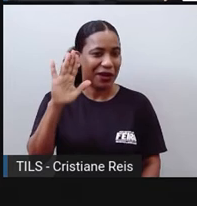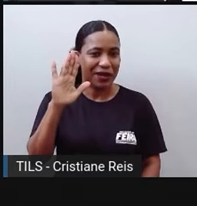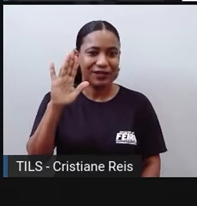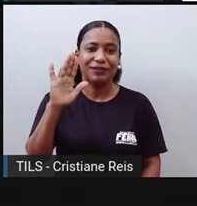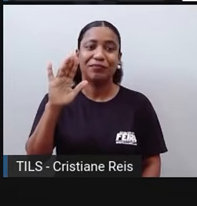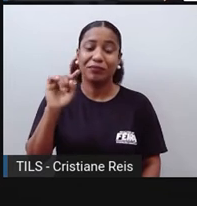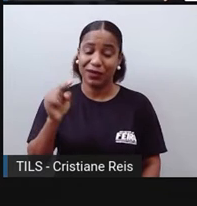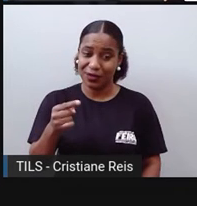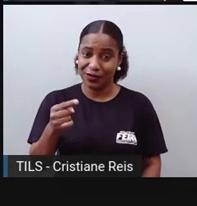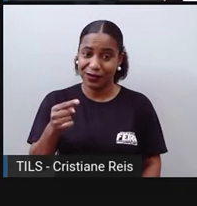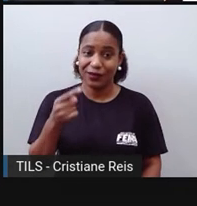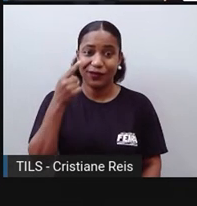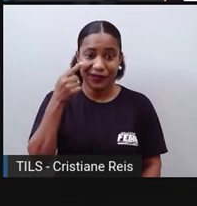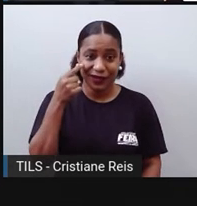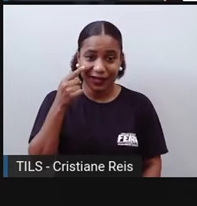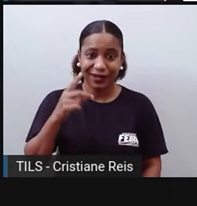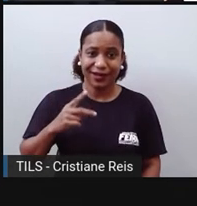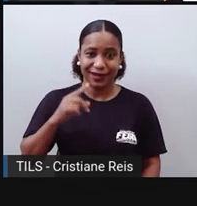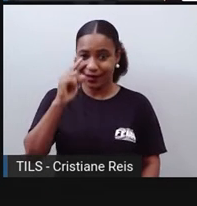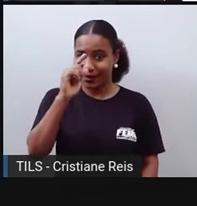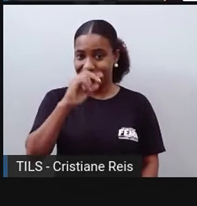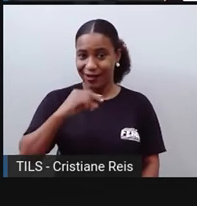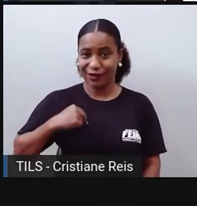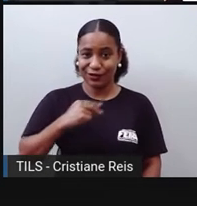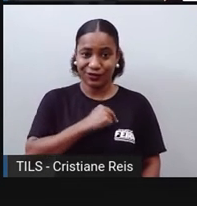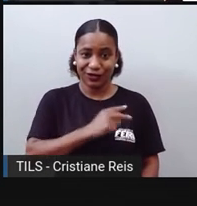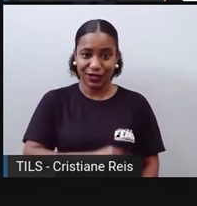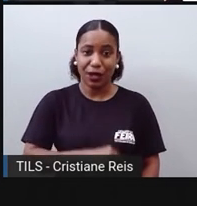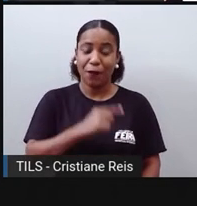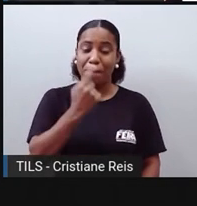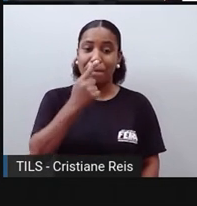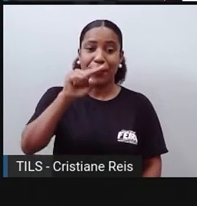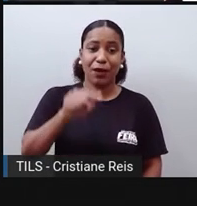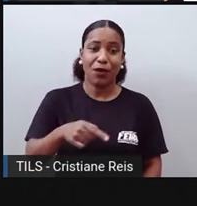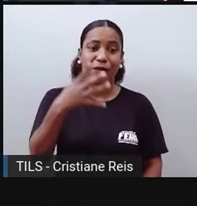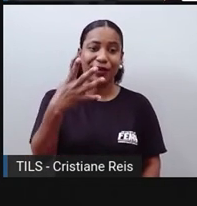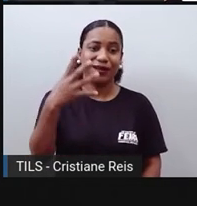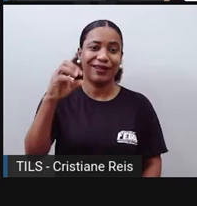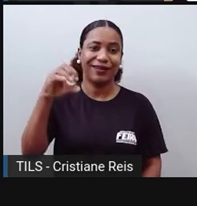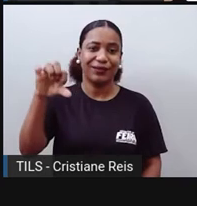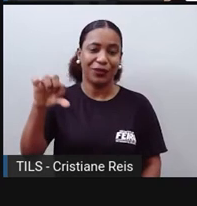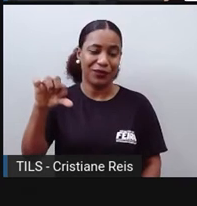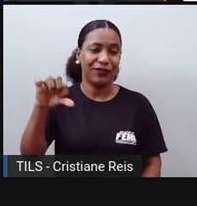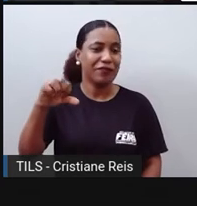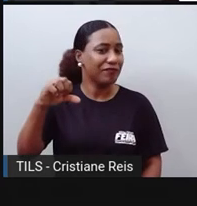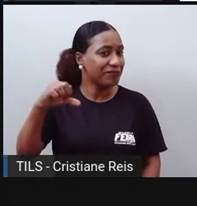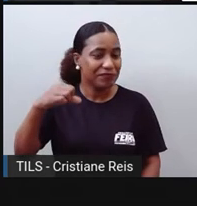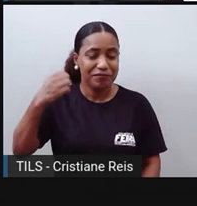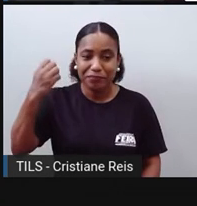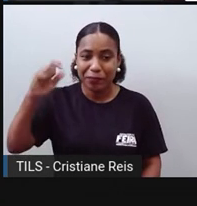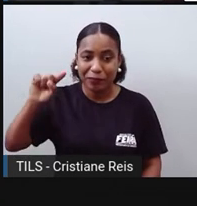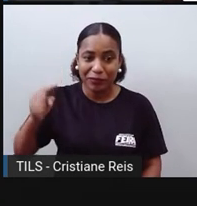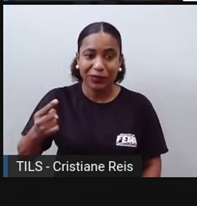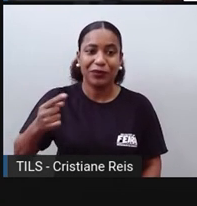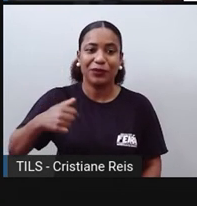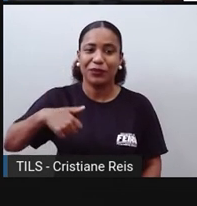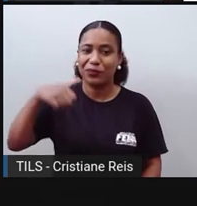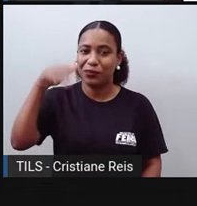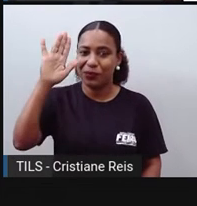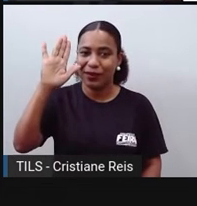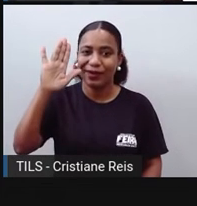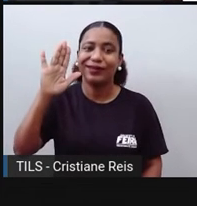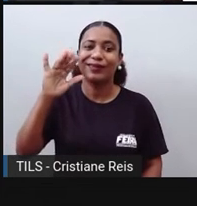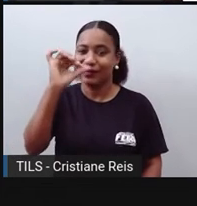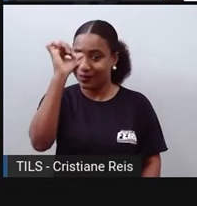isso até, né. E a Índia, 1 bilhão e 339, isso dados de 2017, né. A Bruna achou uma tabelinha